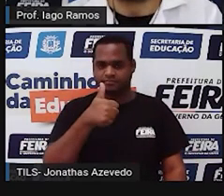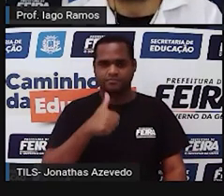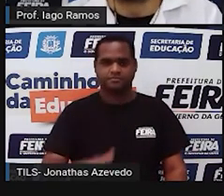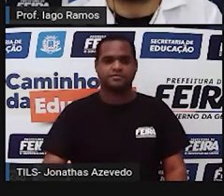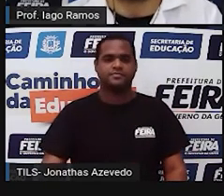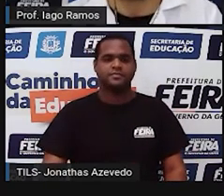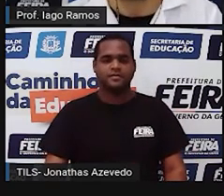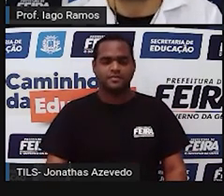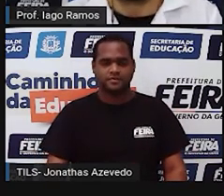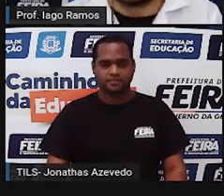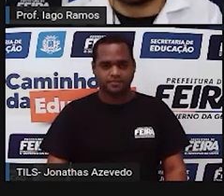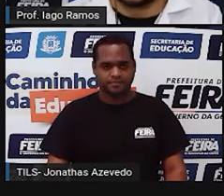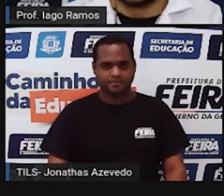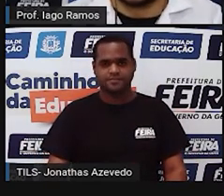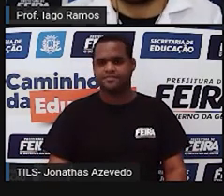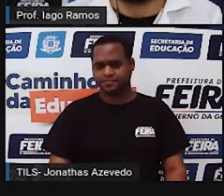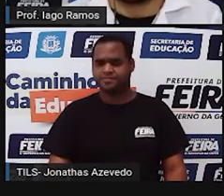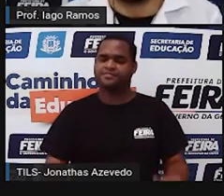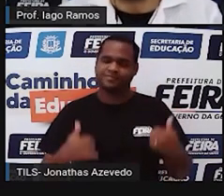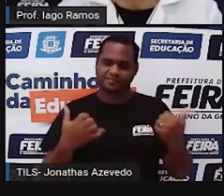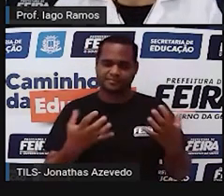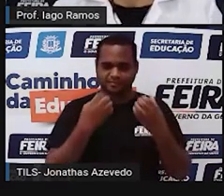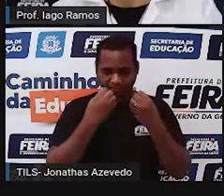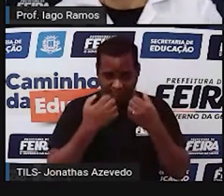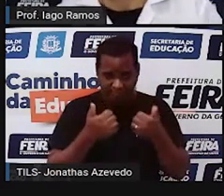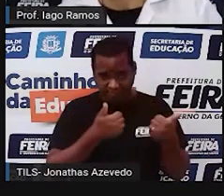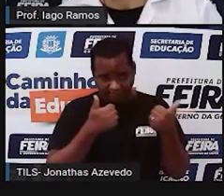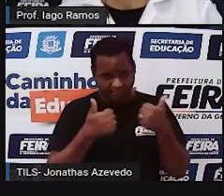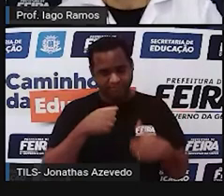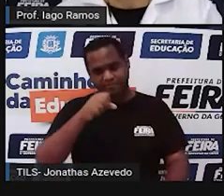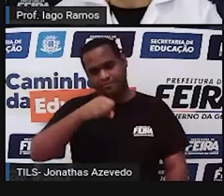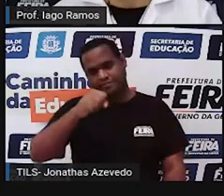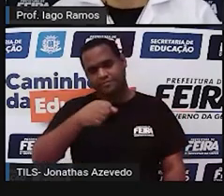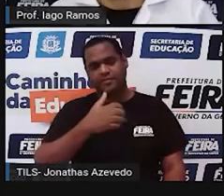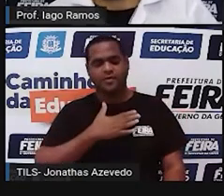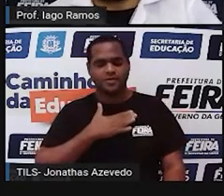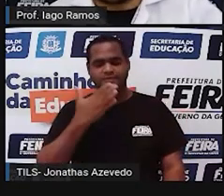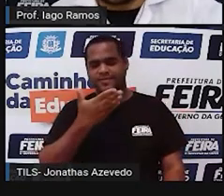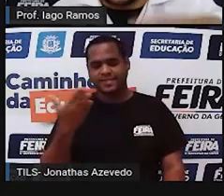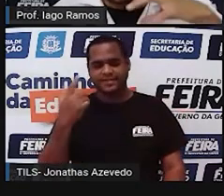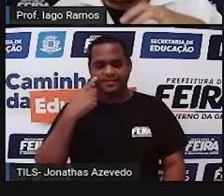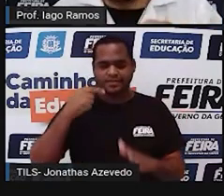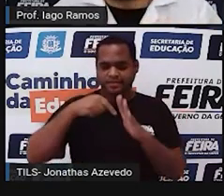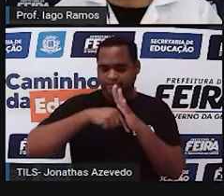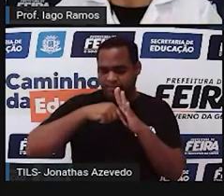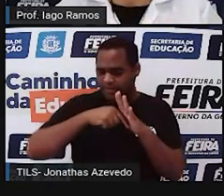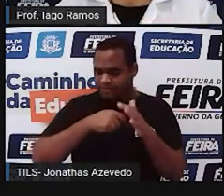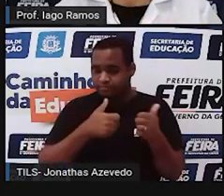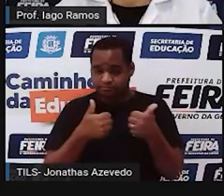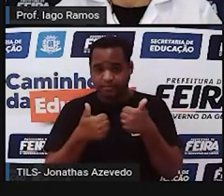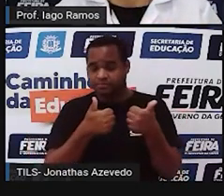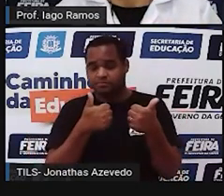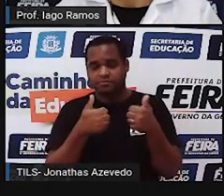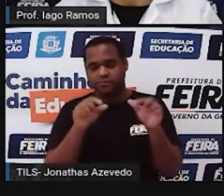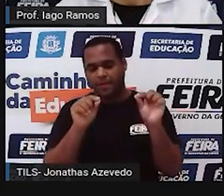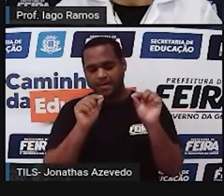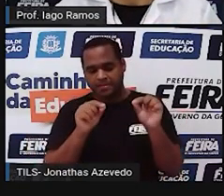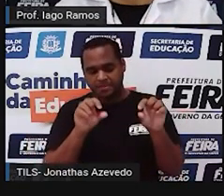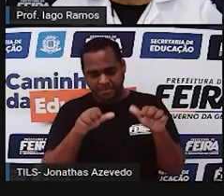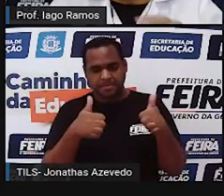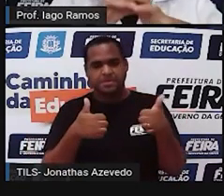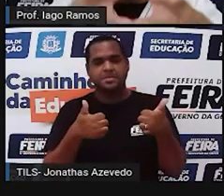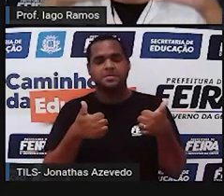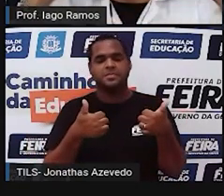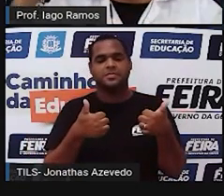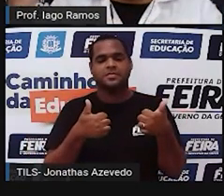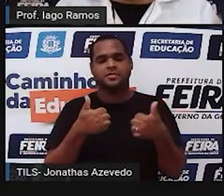Bom, então é isso aí. Eu gostaria agora que você se avaliasse de novo agora